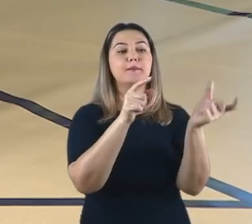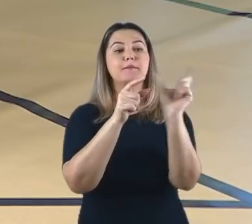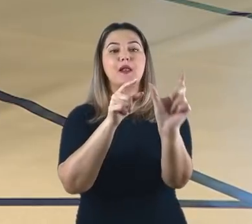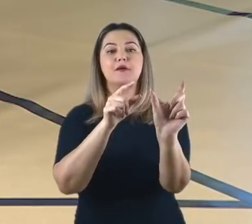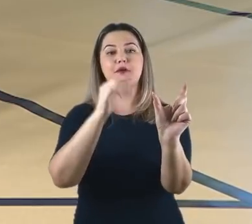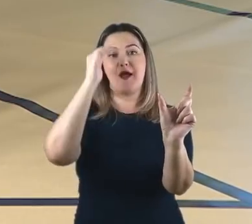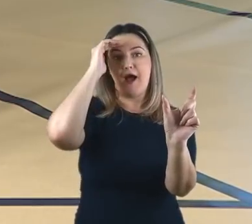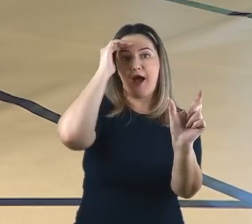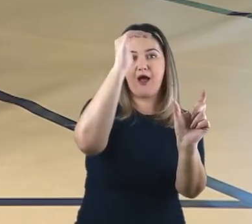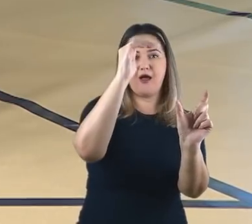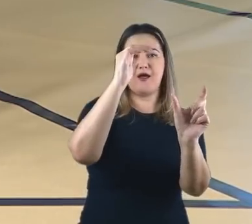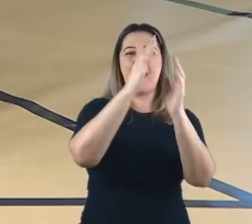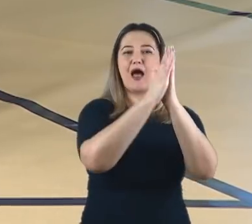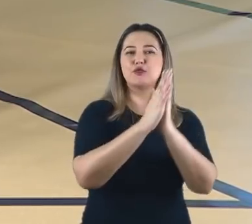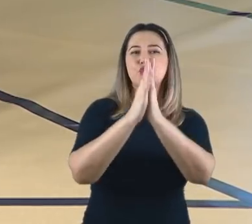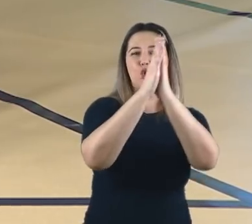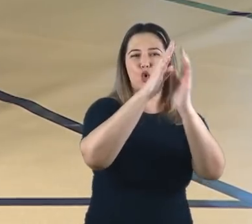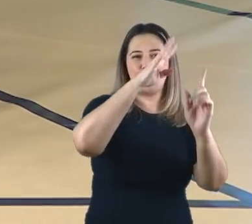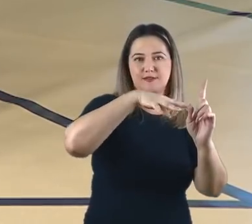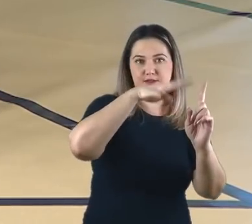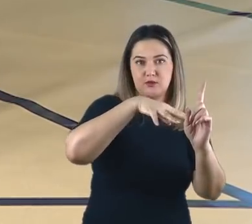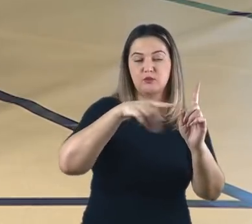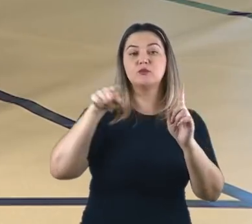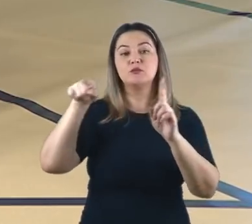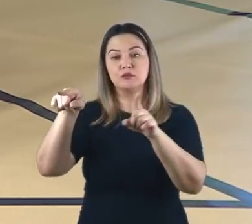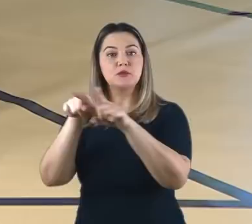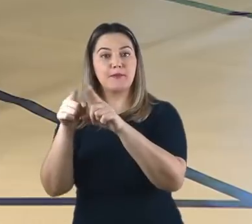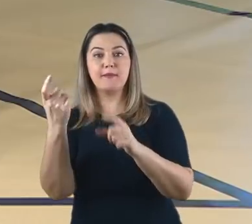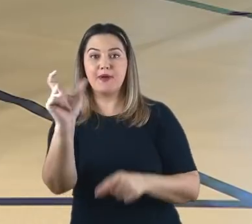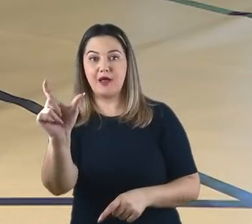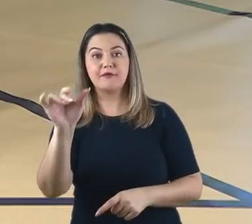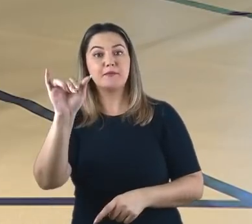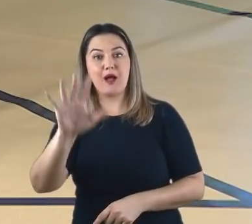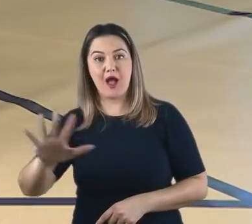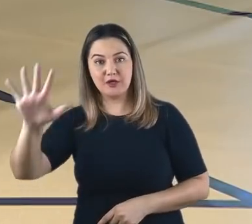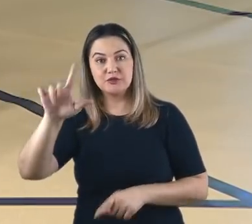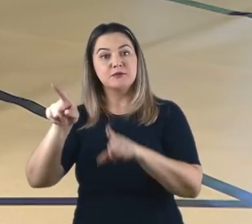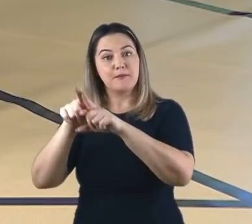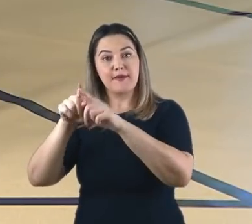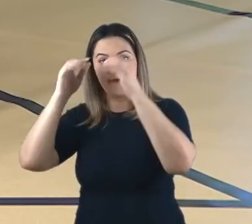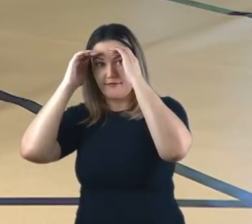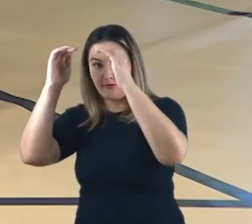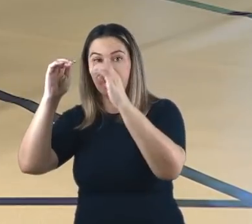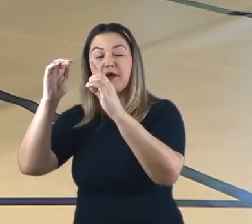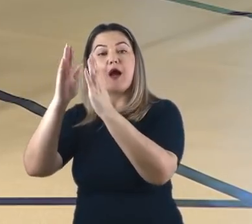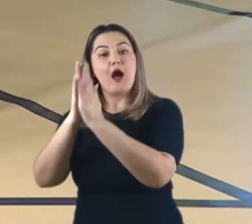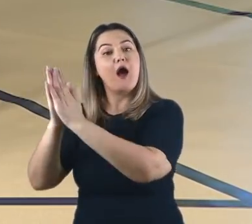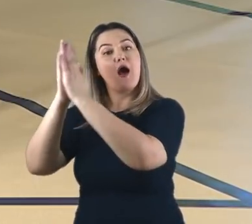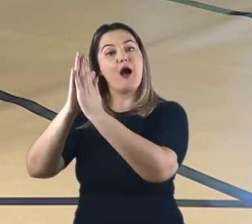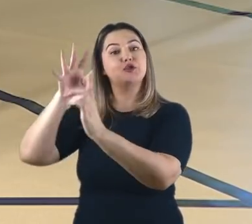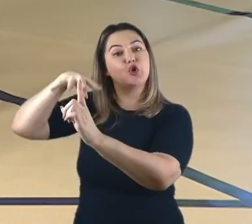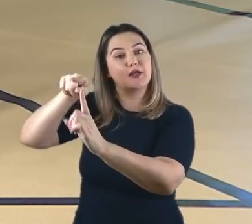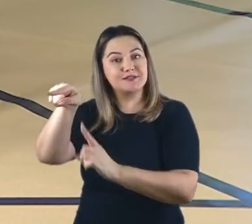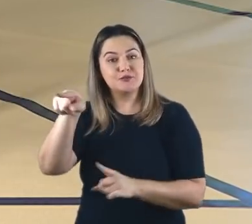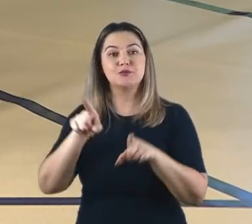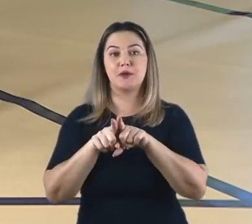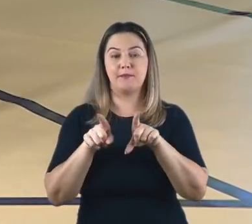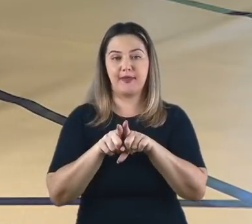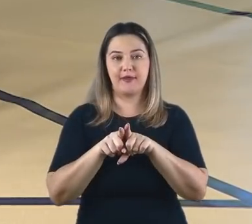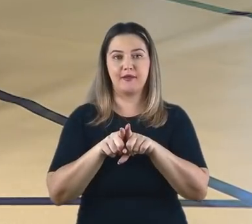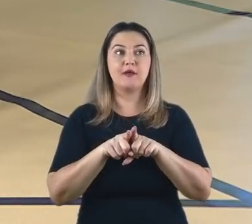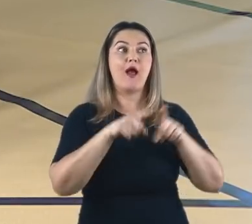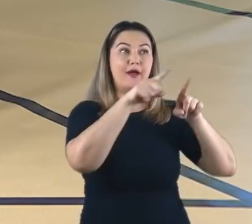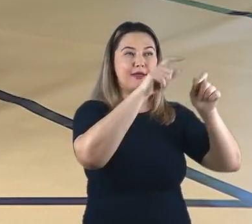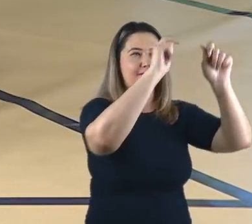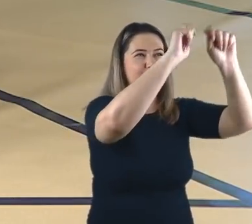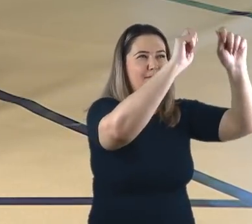Além disso, tematicamente falando, ambos os textos de Daniel 13 e Apocalipse 13 têm o conceito de configuração de uma imagem